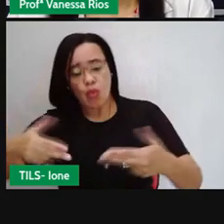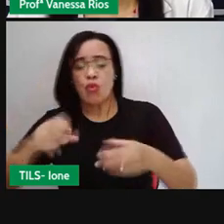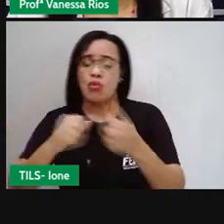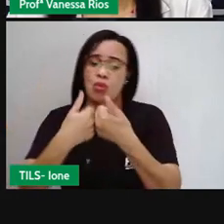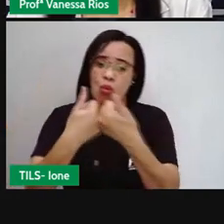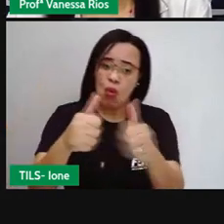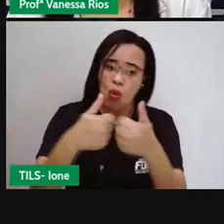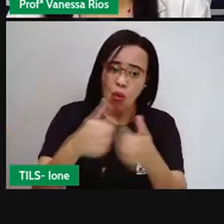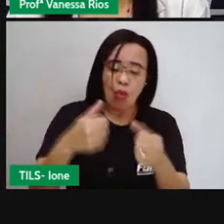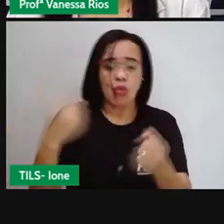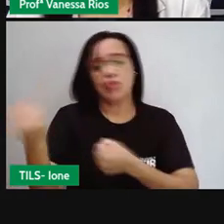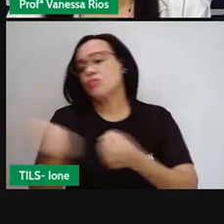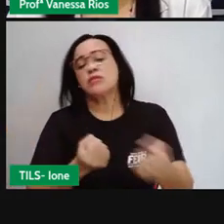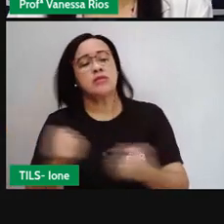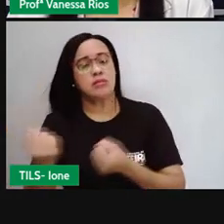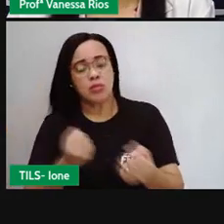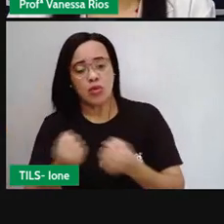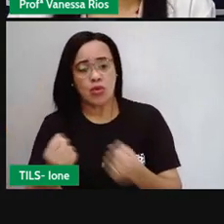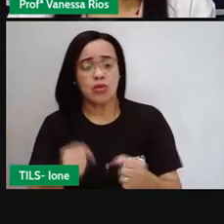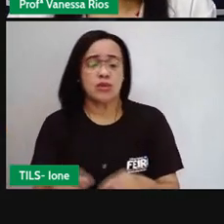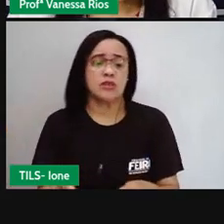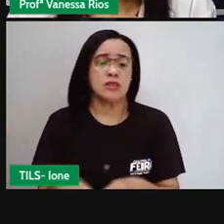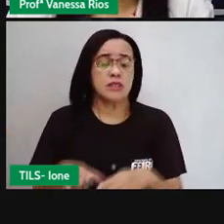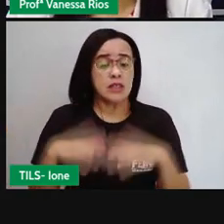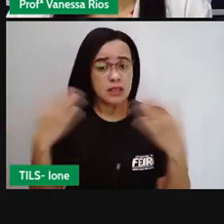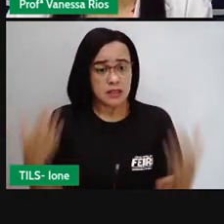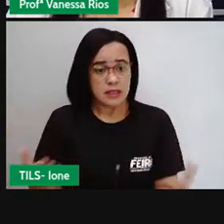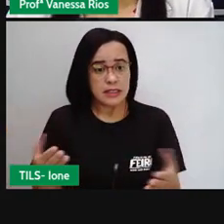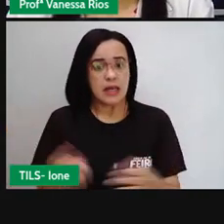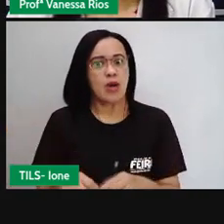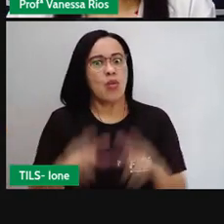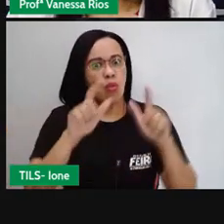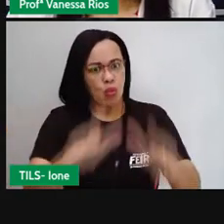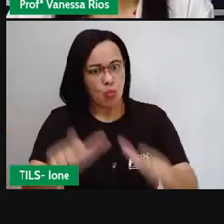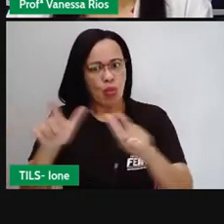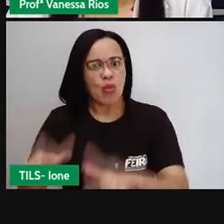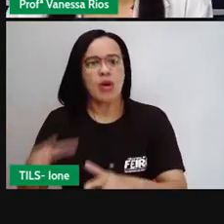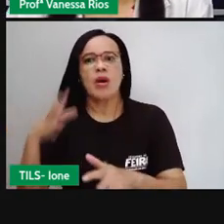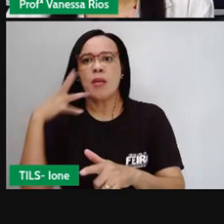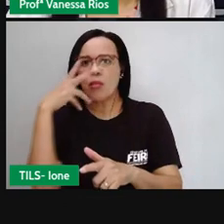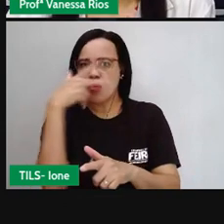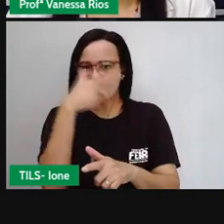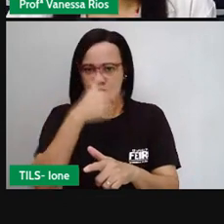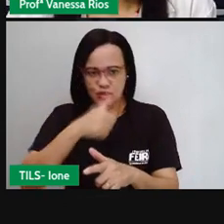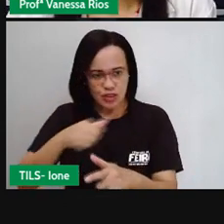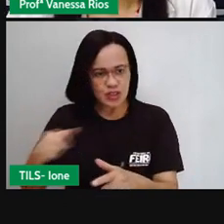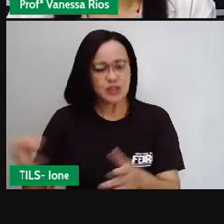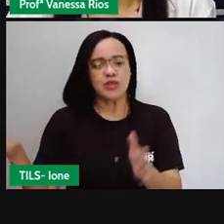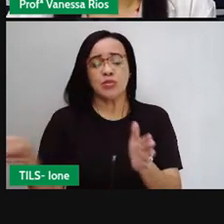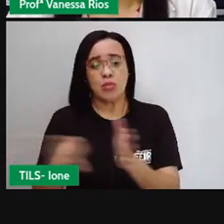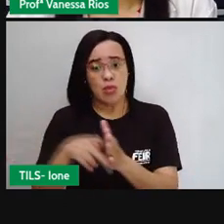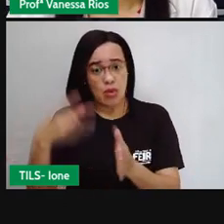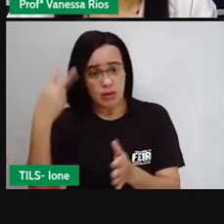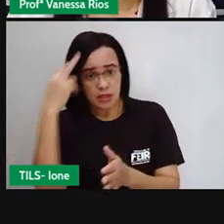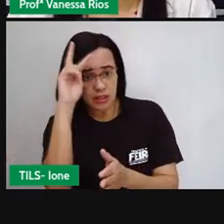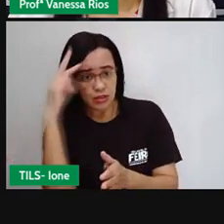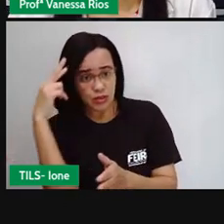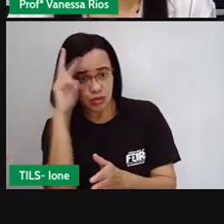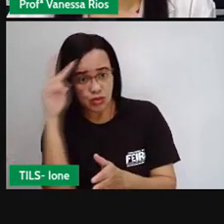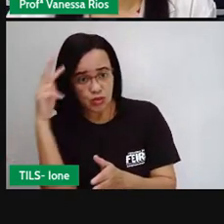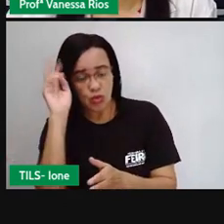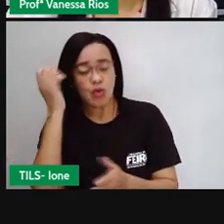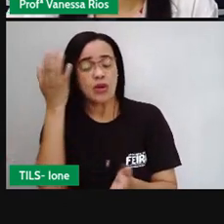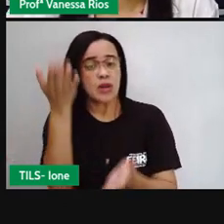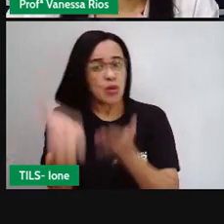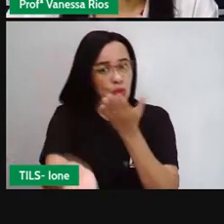Então, assim, apesar de ter muitos lugares bonitos e históricos, preservados, cuidados e que